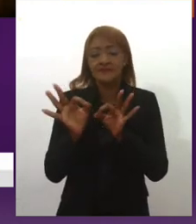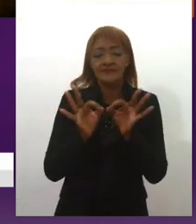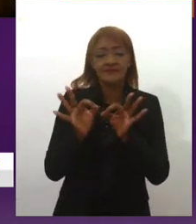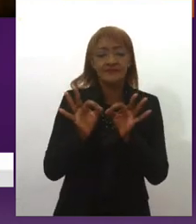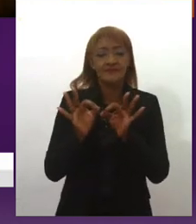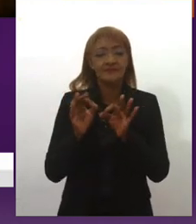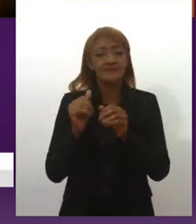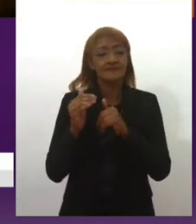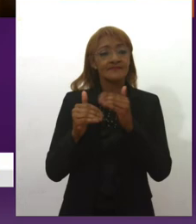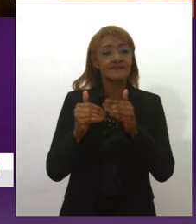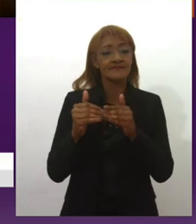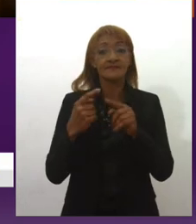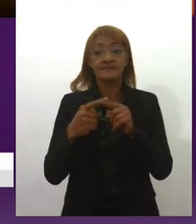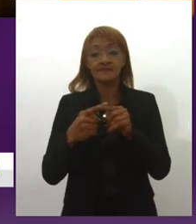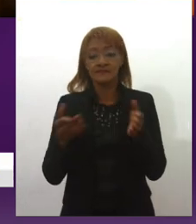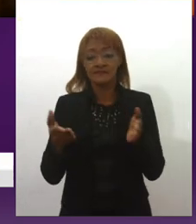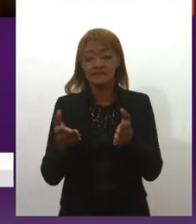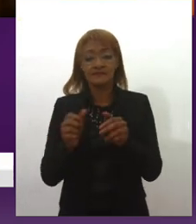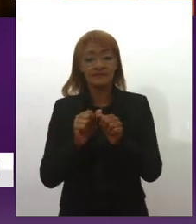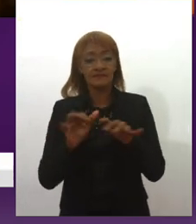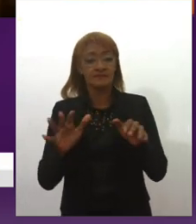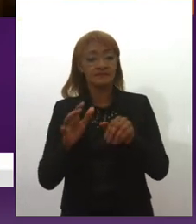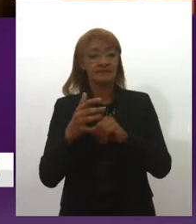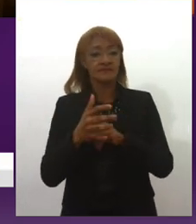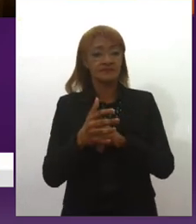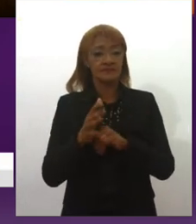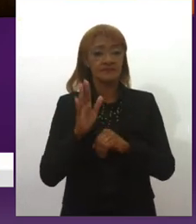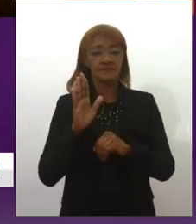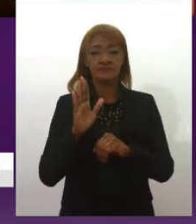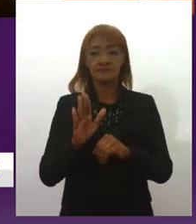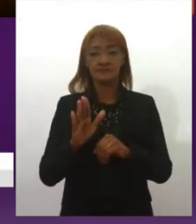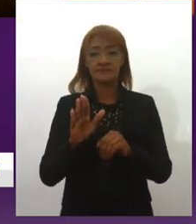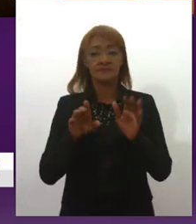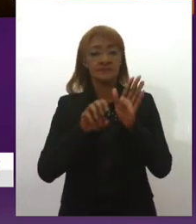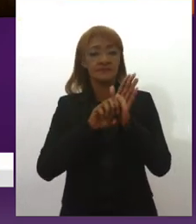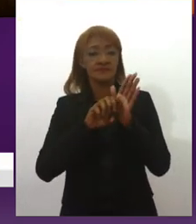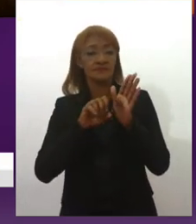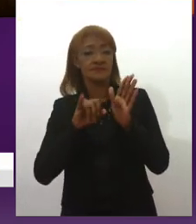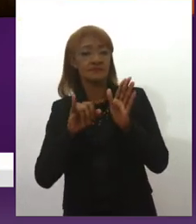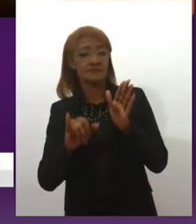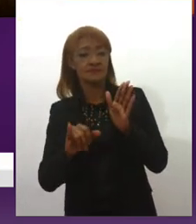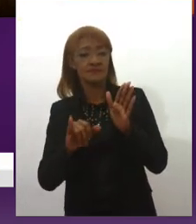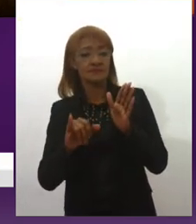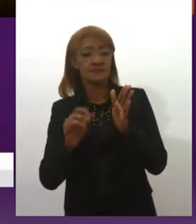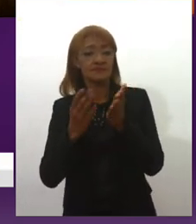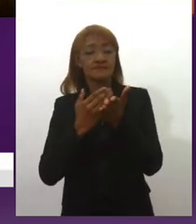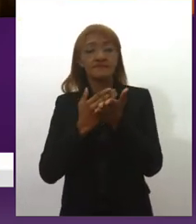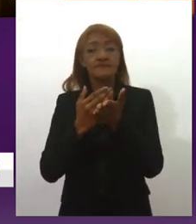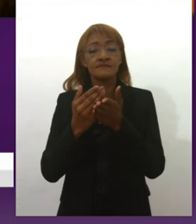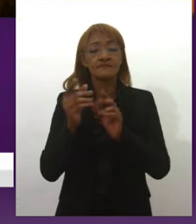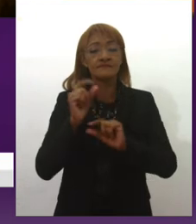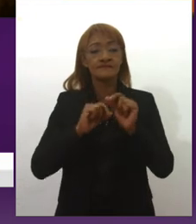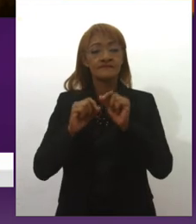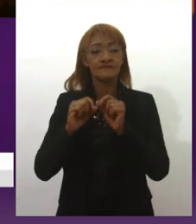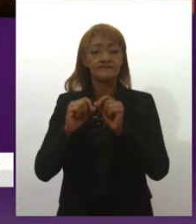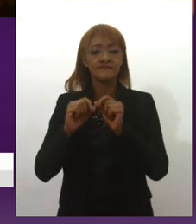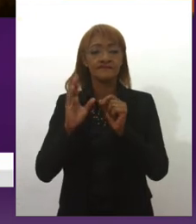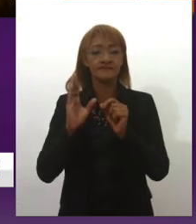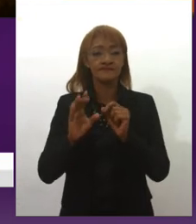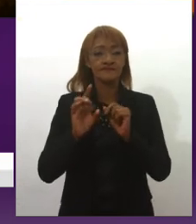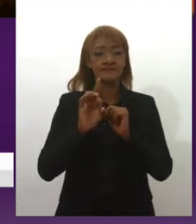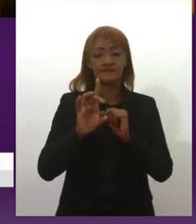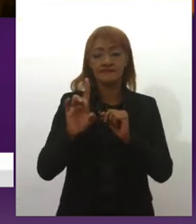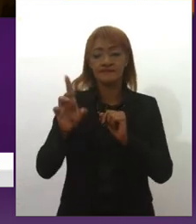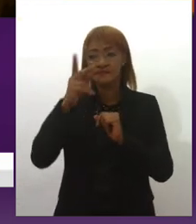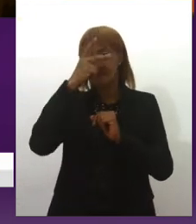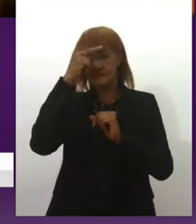devido à pandemia, então, quem foi do outro edital, começou a, aos passos das pessoas, começaram a andar agora.